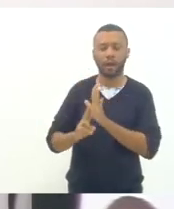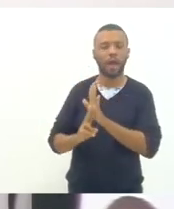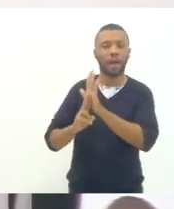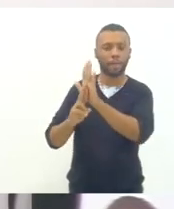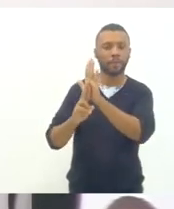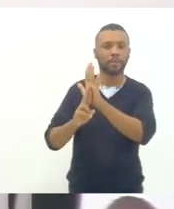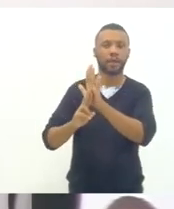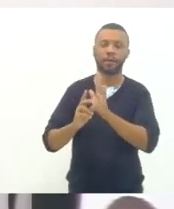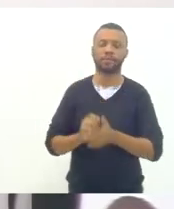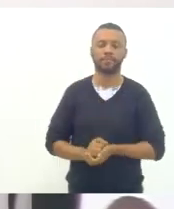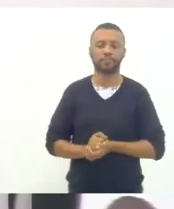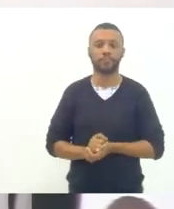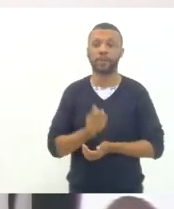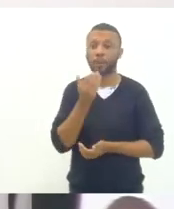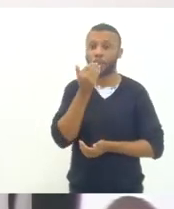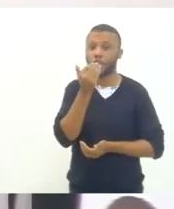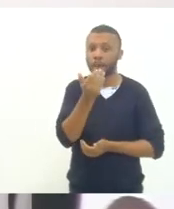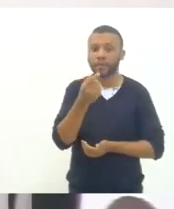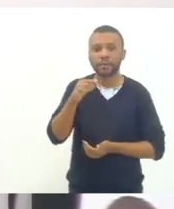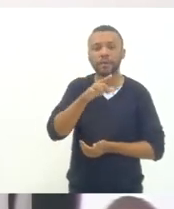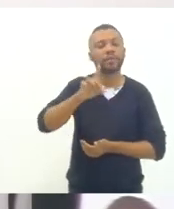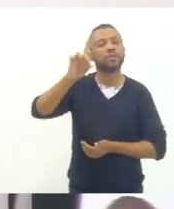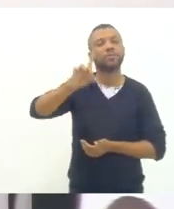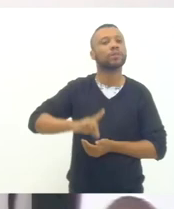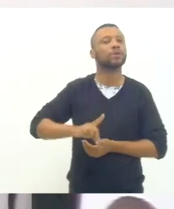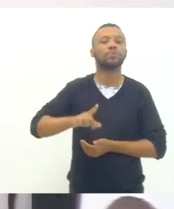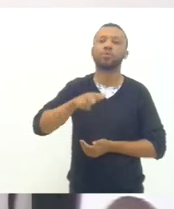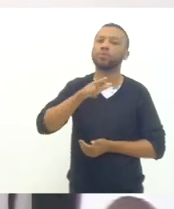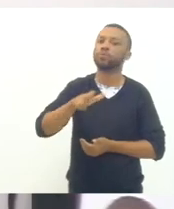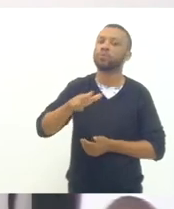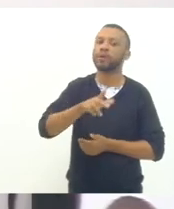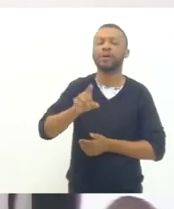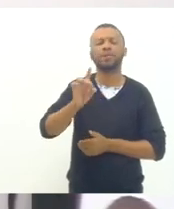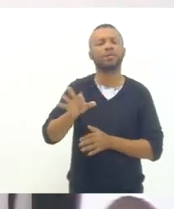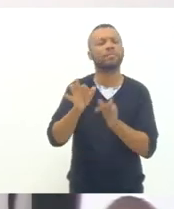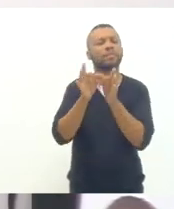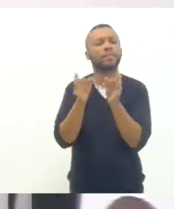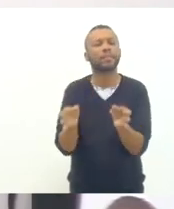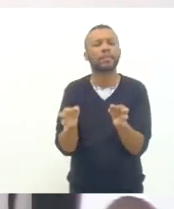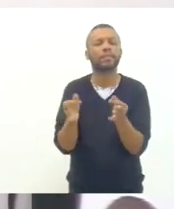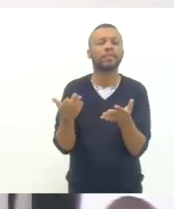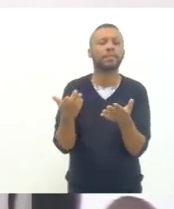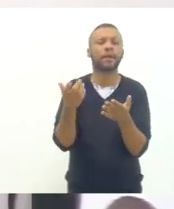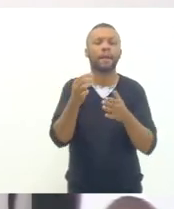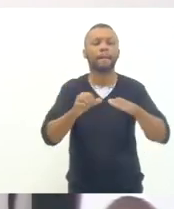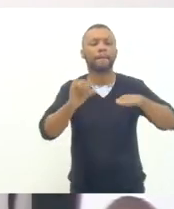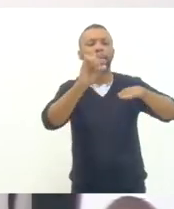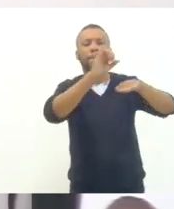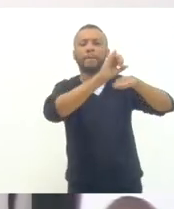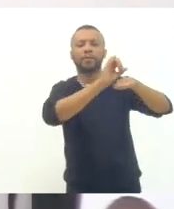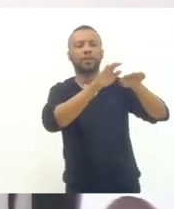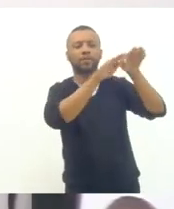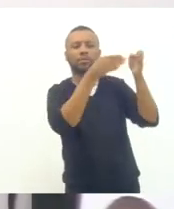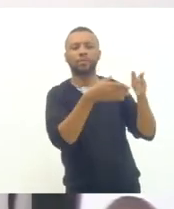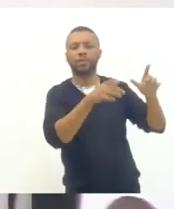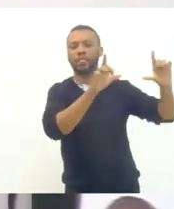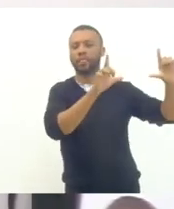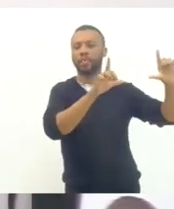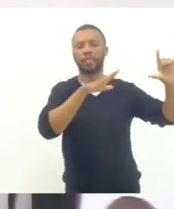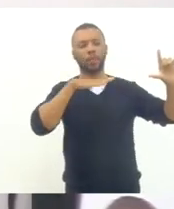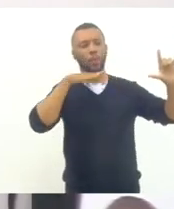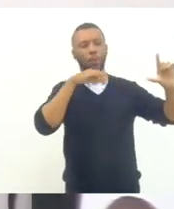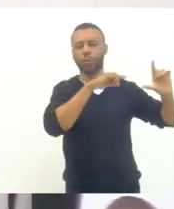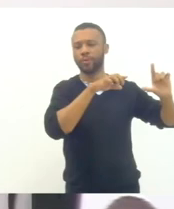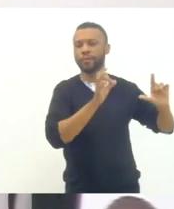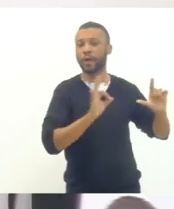e venho pedir aqui que esse direito não seja apenas algo pendurado na estante mas que venha ser espalhado